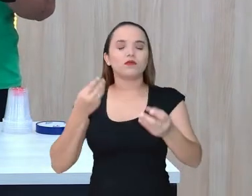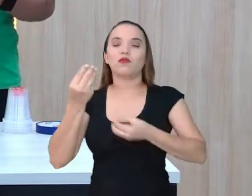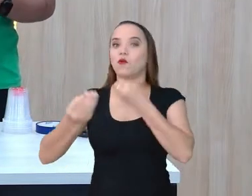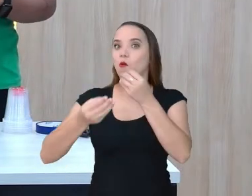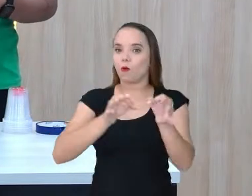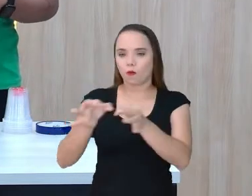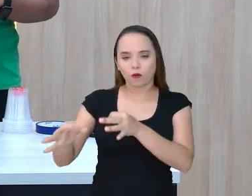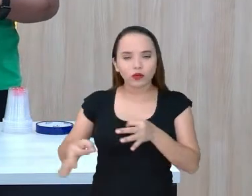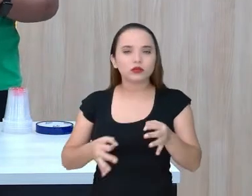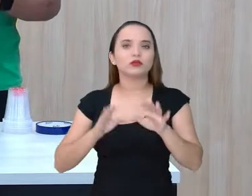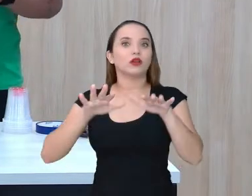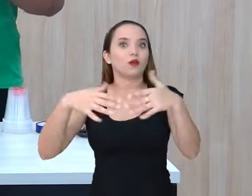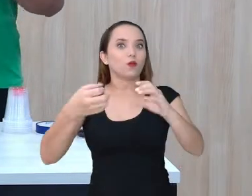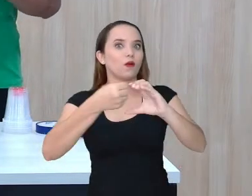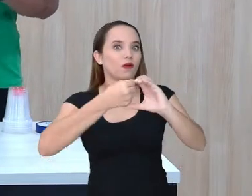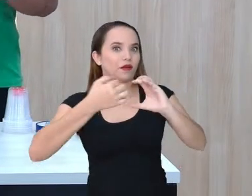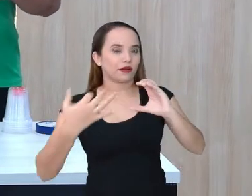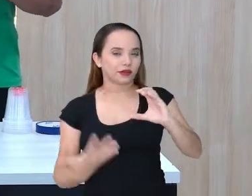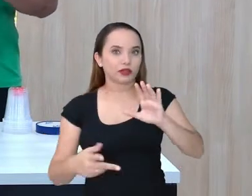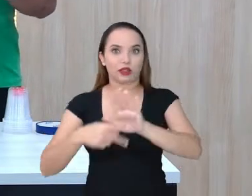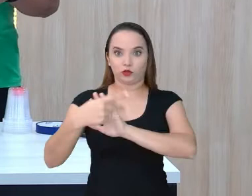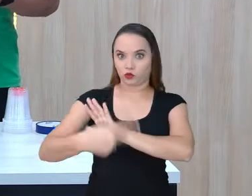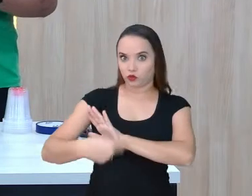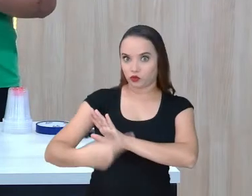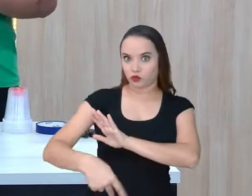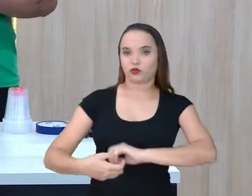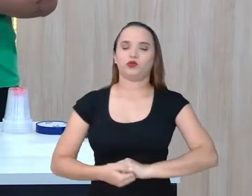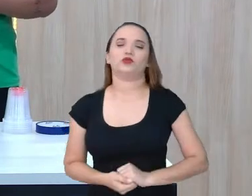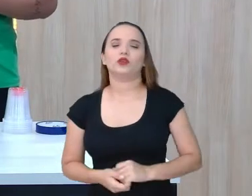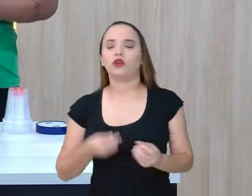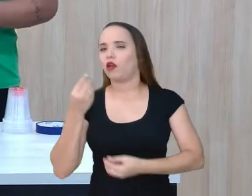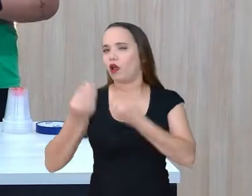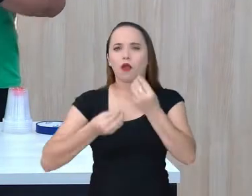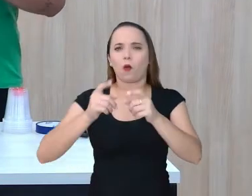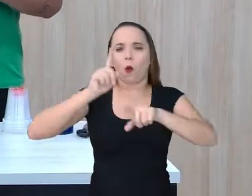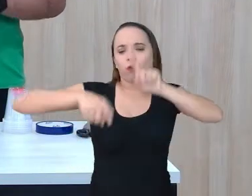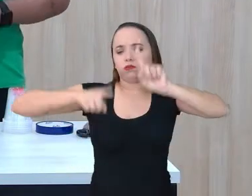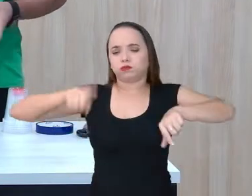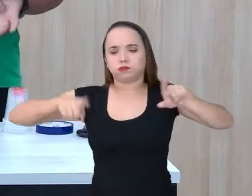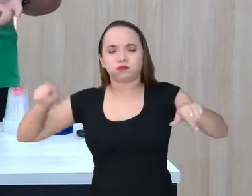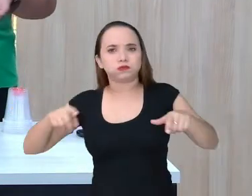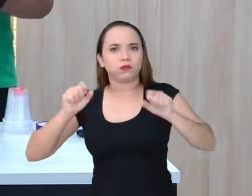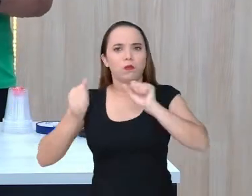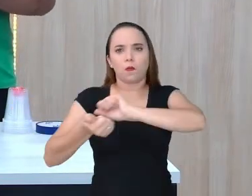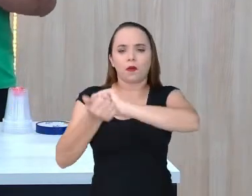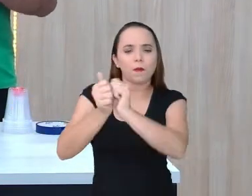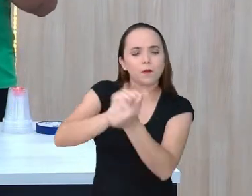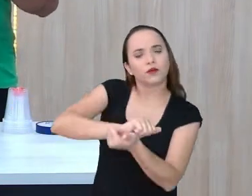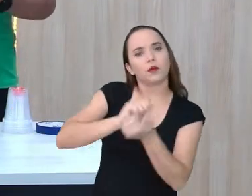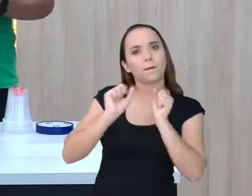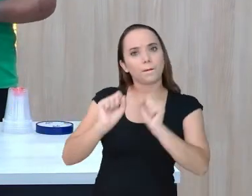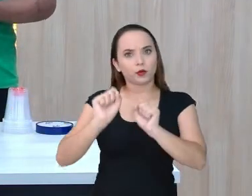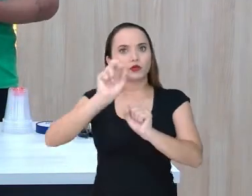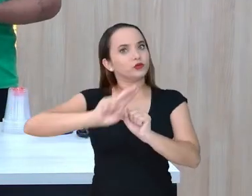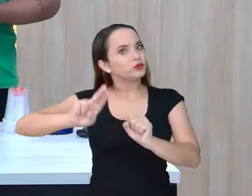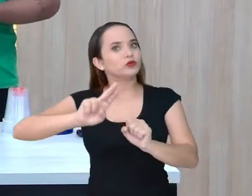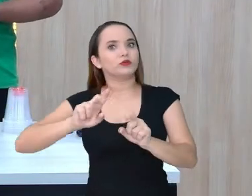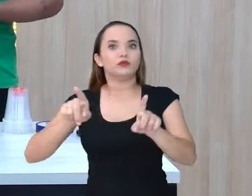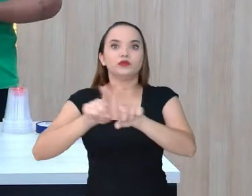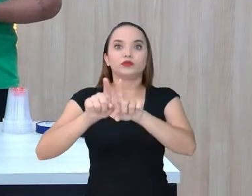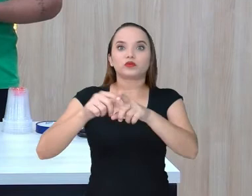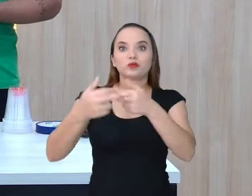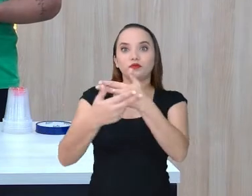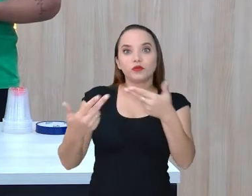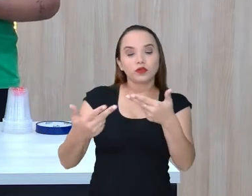as características desse jogo, né? Quais as variações que a gente pode fazer, os elementos que estão incluídos aí